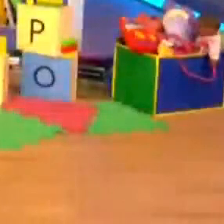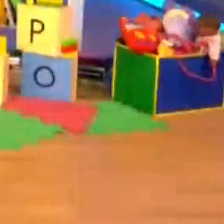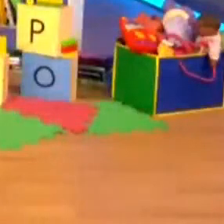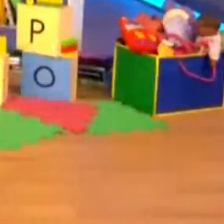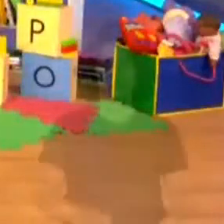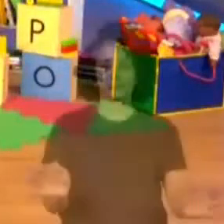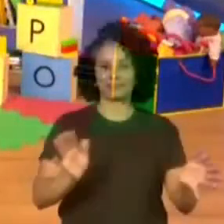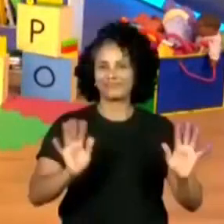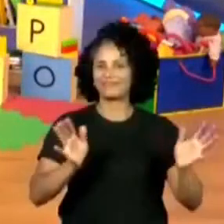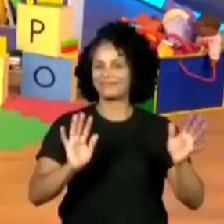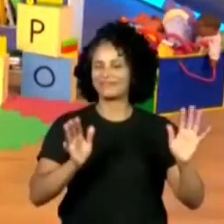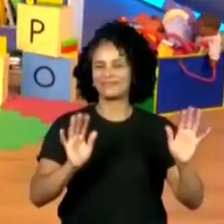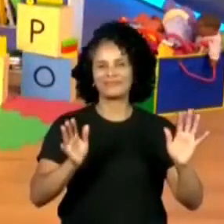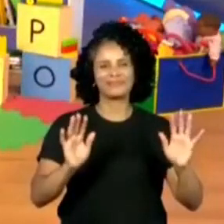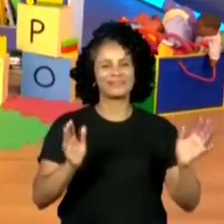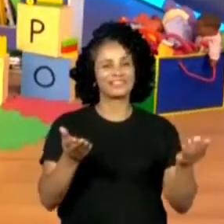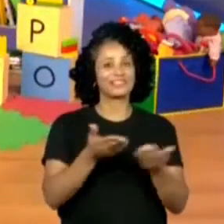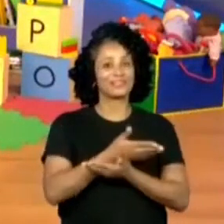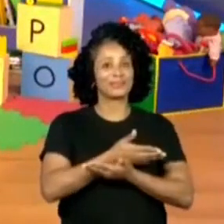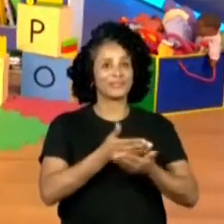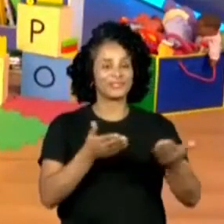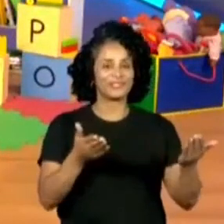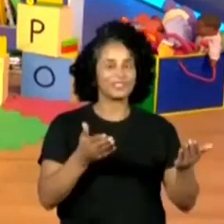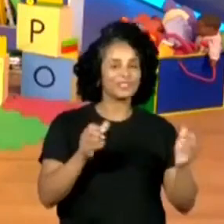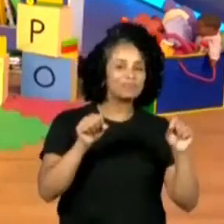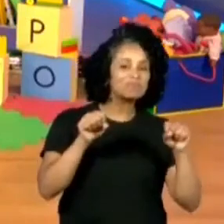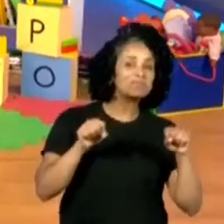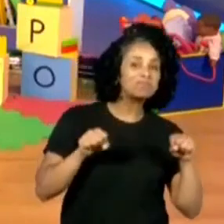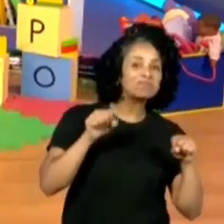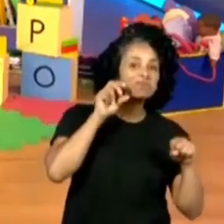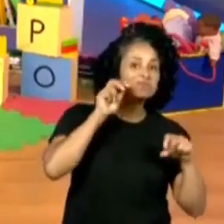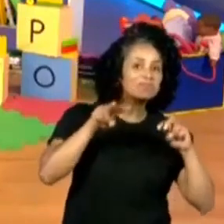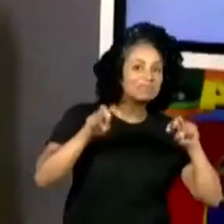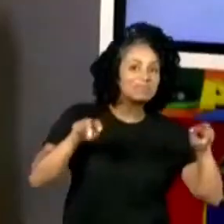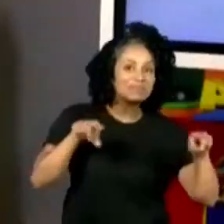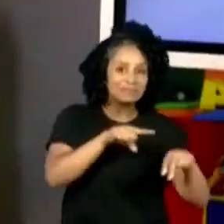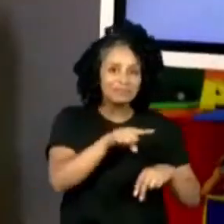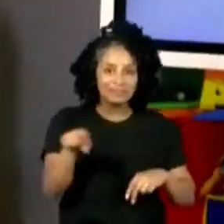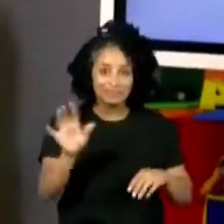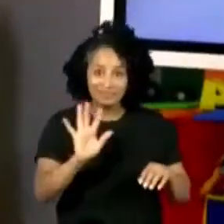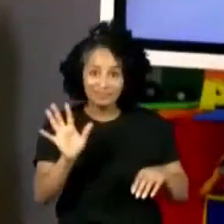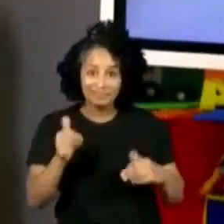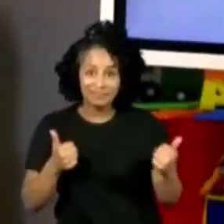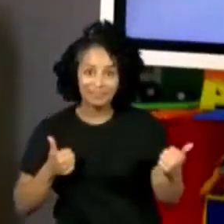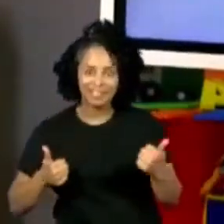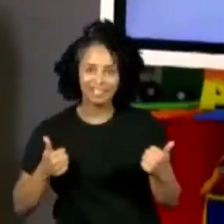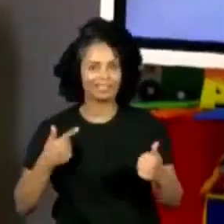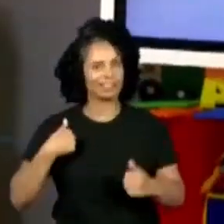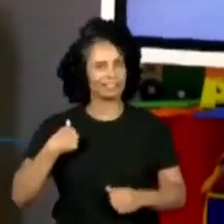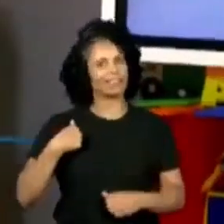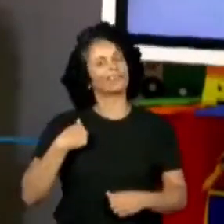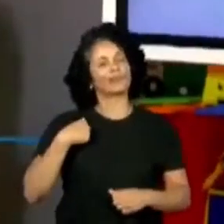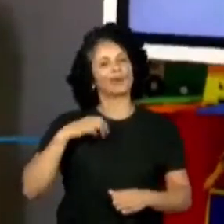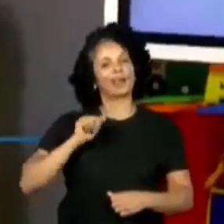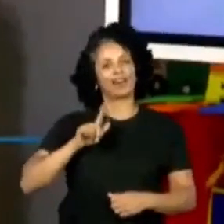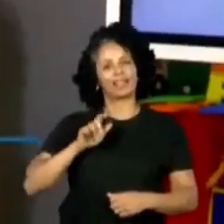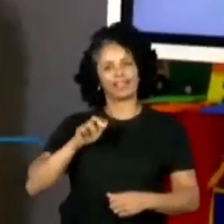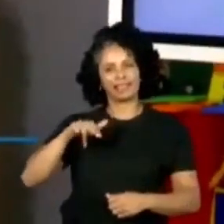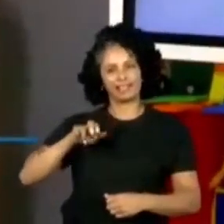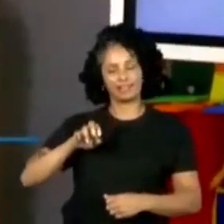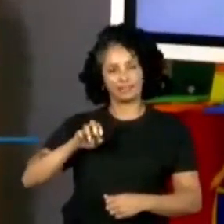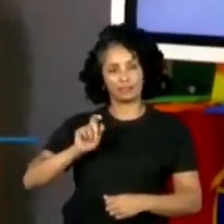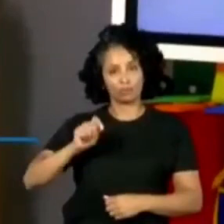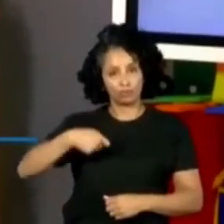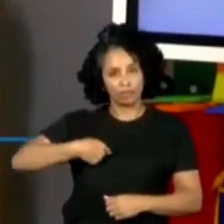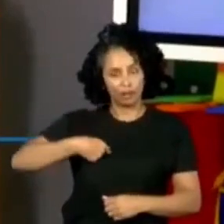Olá, galerinha do lado daí! Eu sou a professora Aline Gat e esse